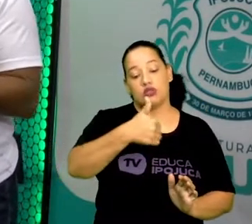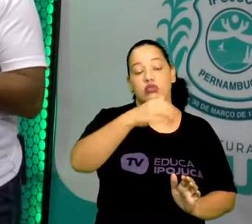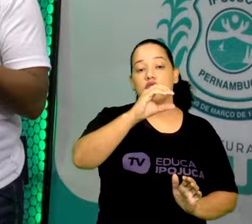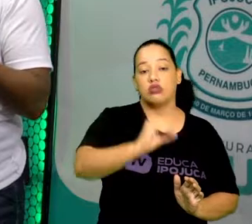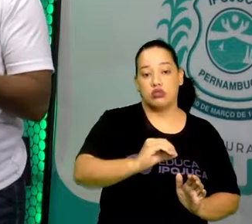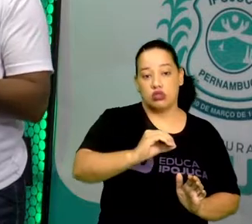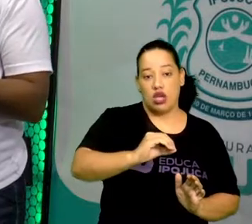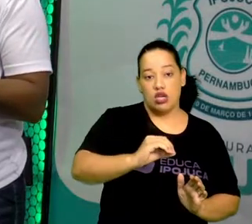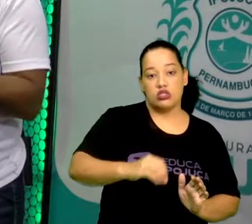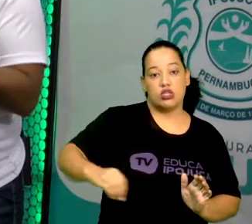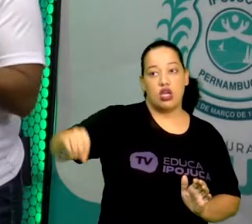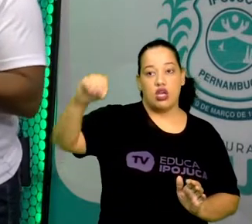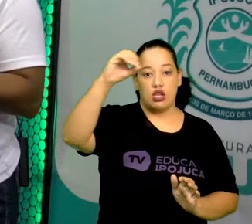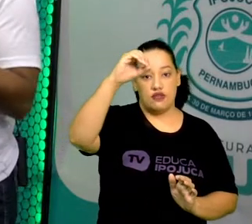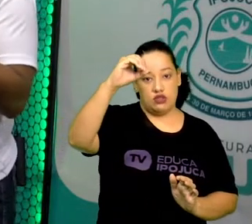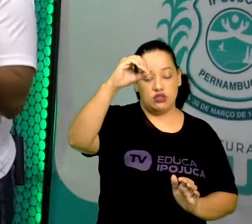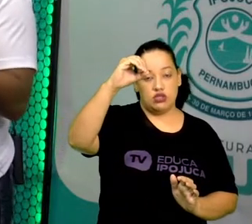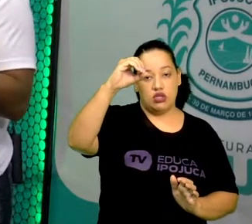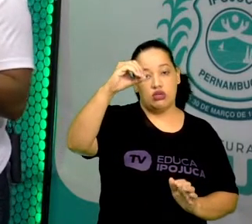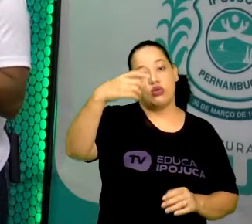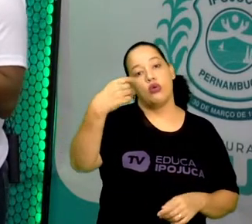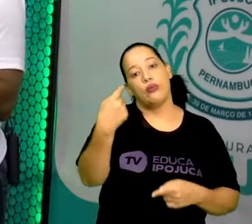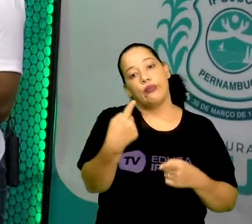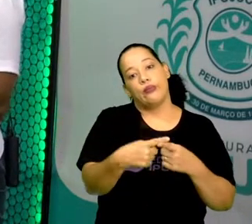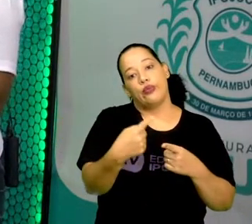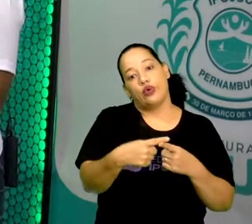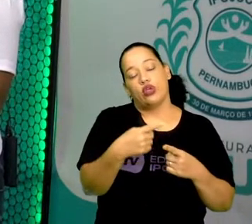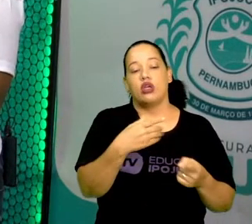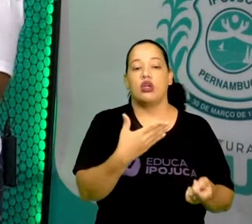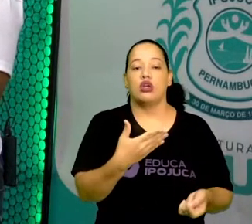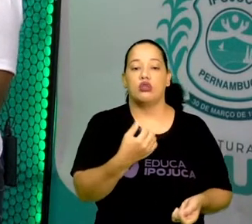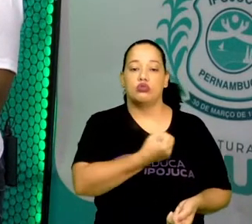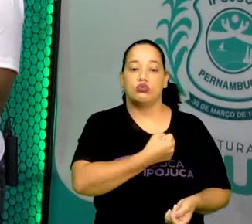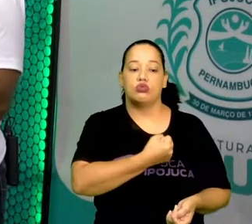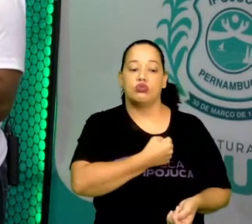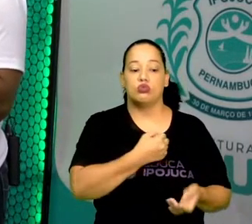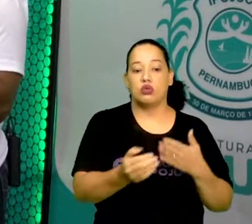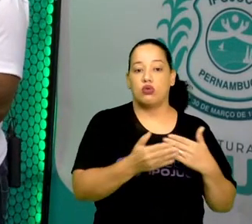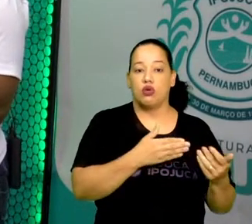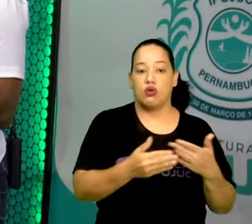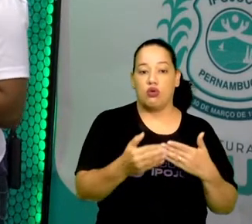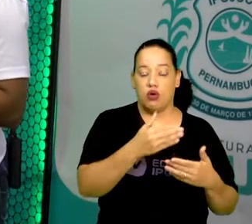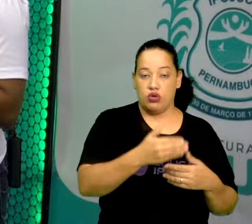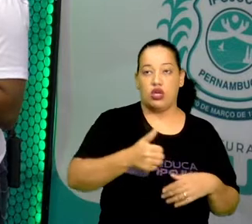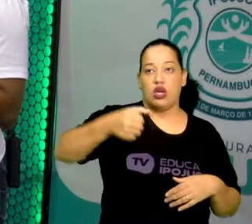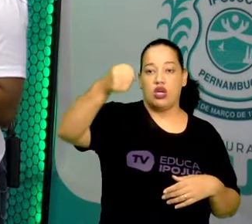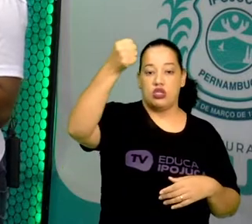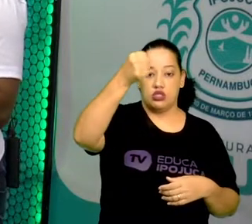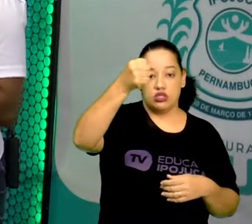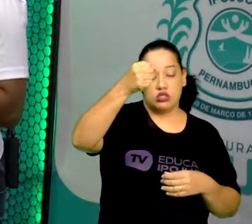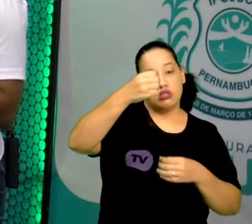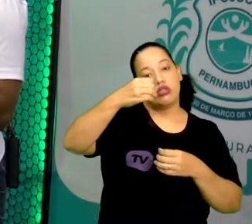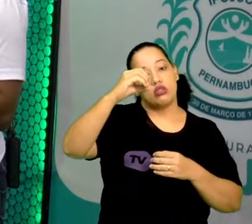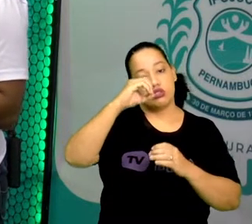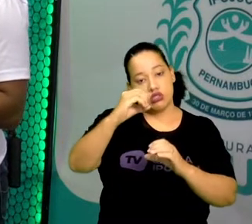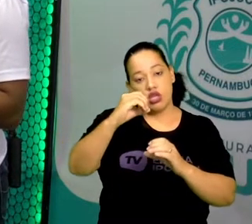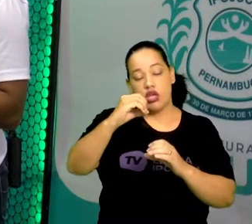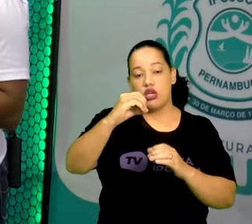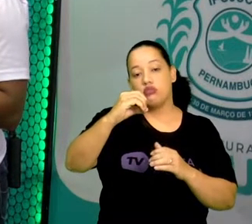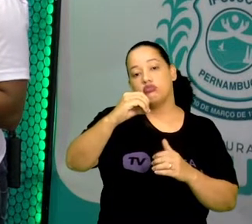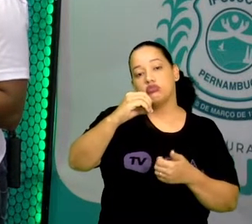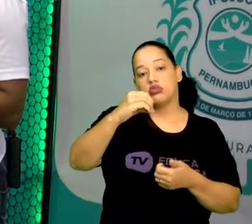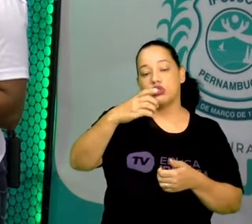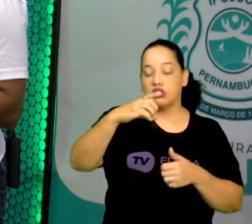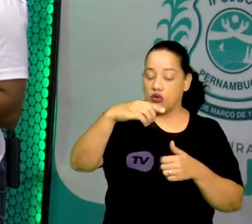0. Por que 10 elevado a 0? Porque qualquer número com o expoente 0 é igual a 1. Então, 10 elevado a